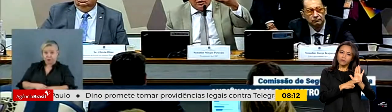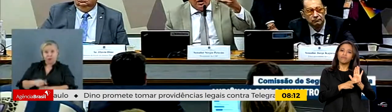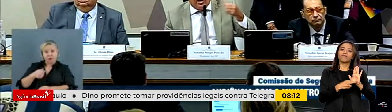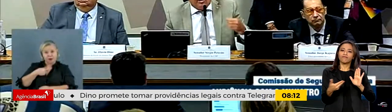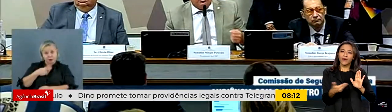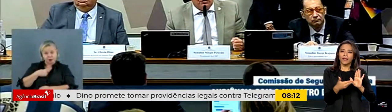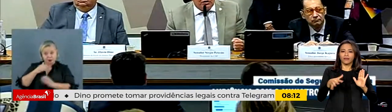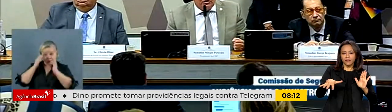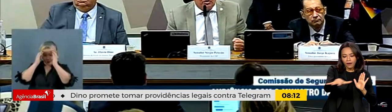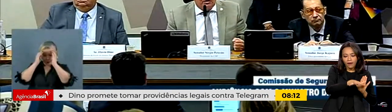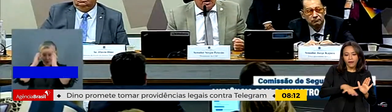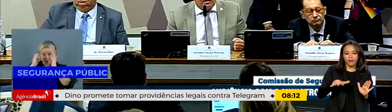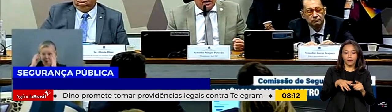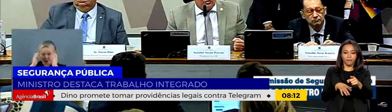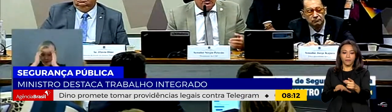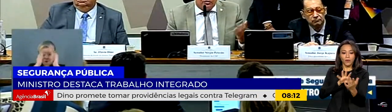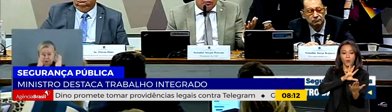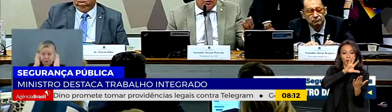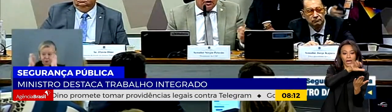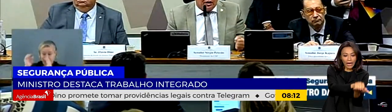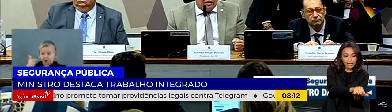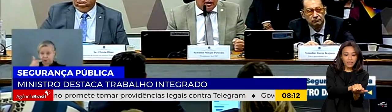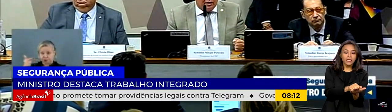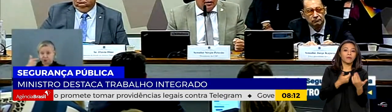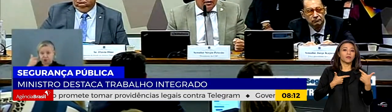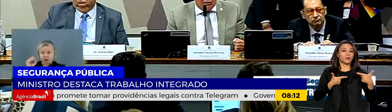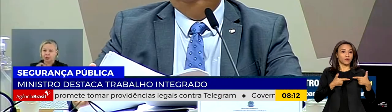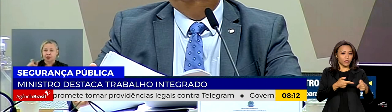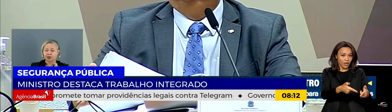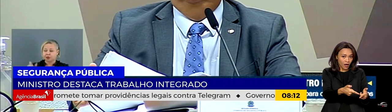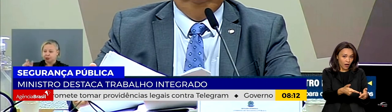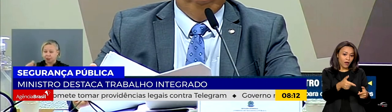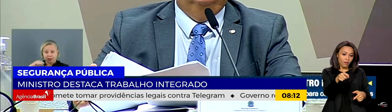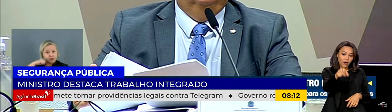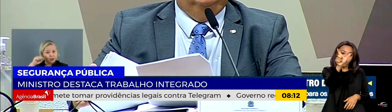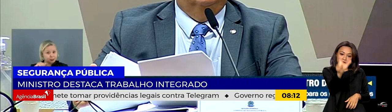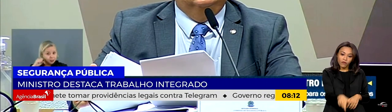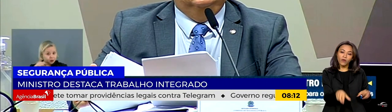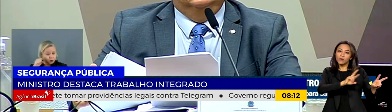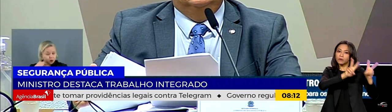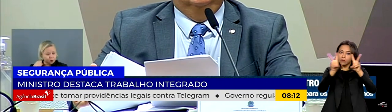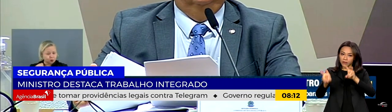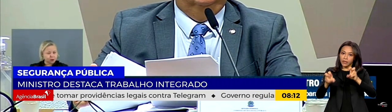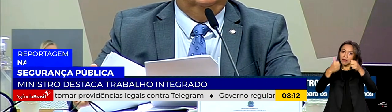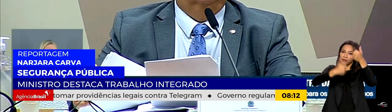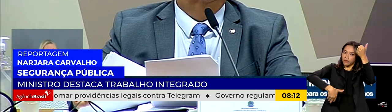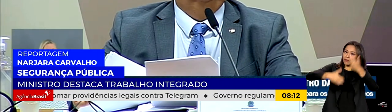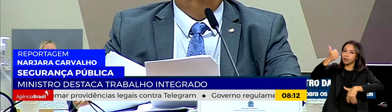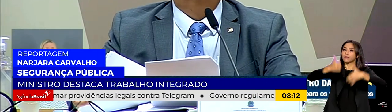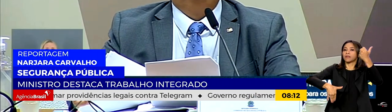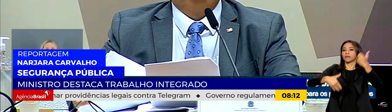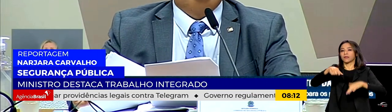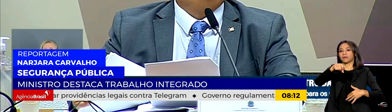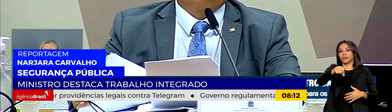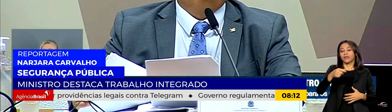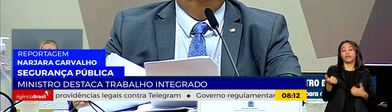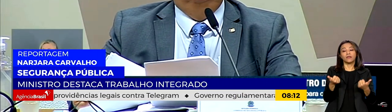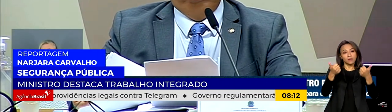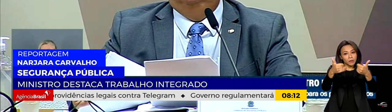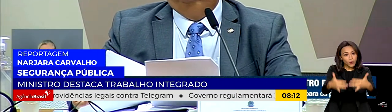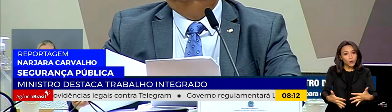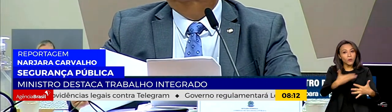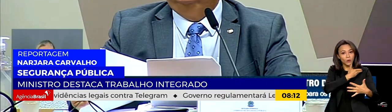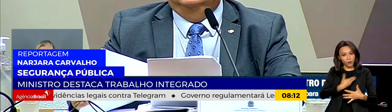O recadastramento de armas foi um dos temas abordados pelo ministro da Justiça e Segurança Pública, que adiantou que o